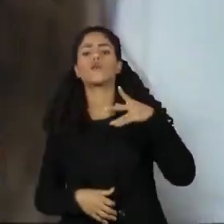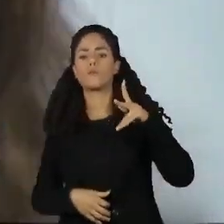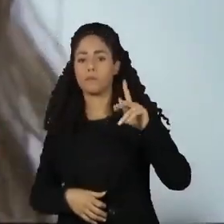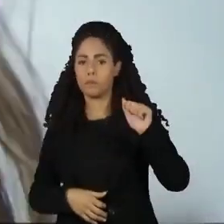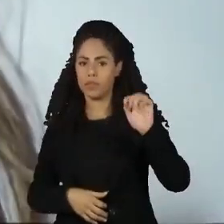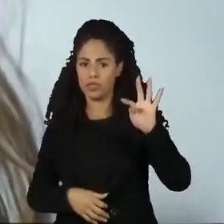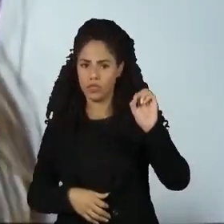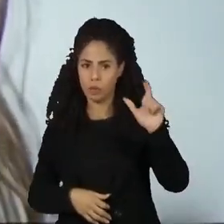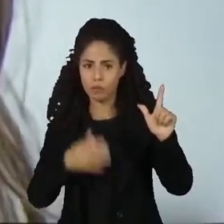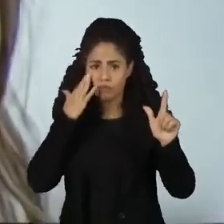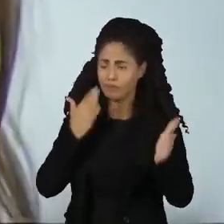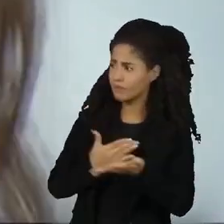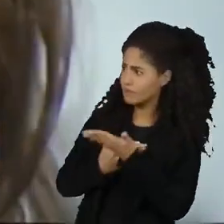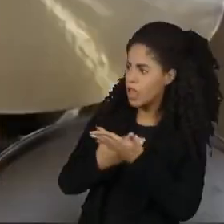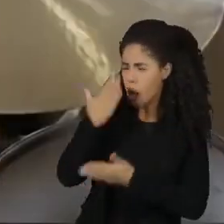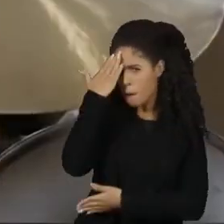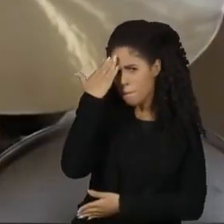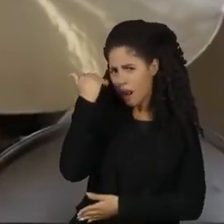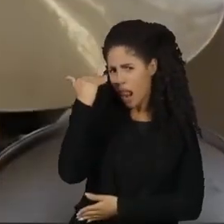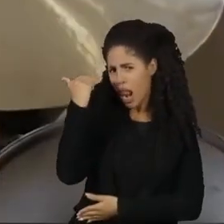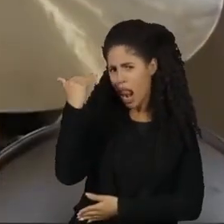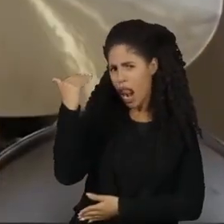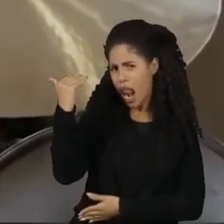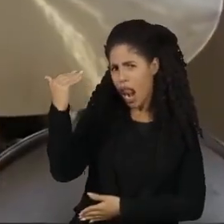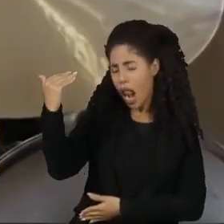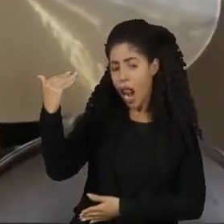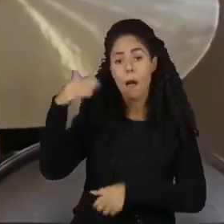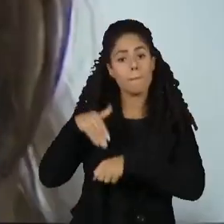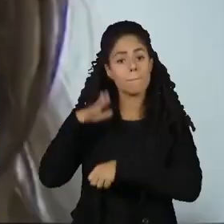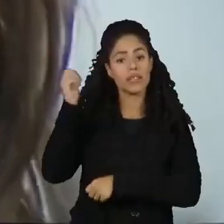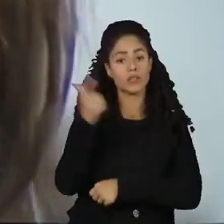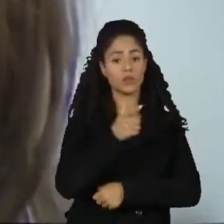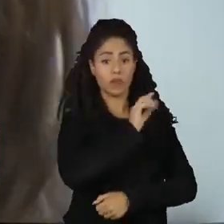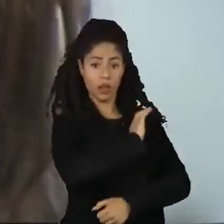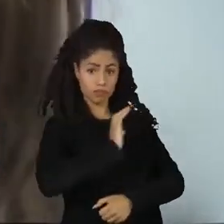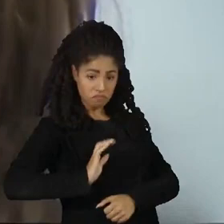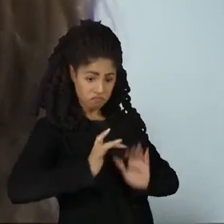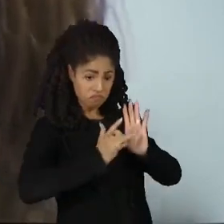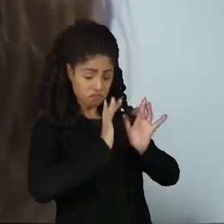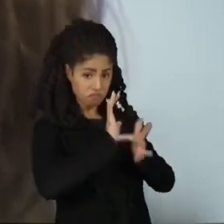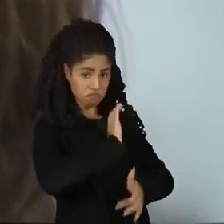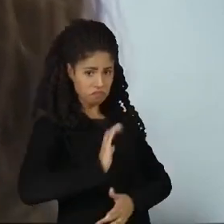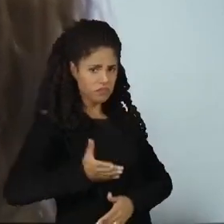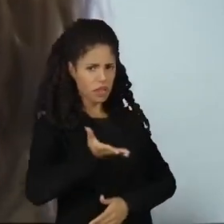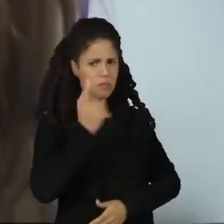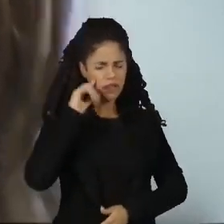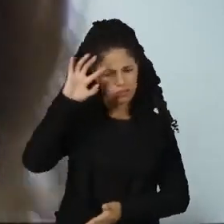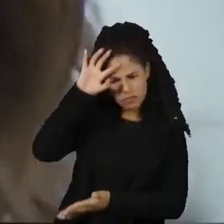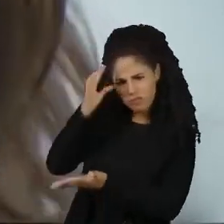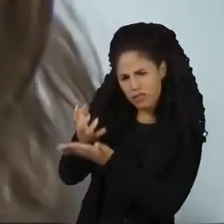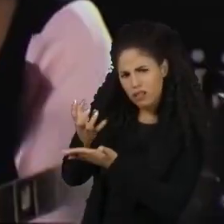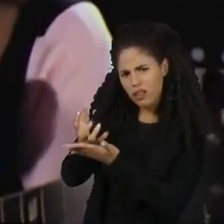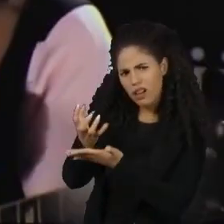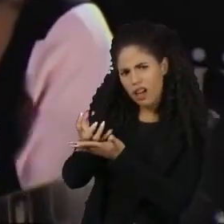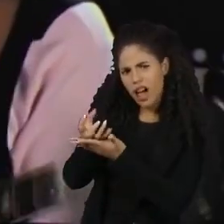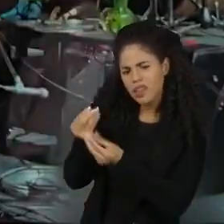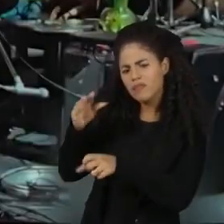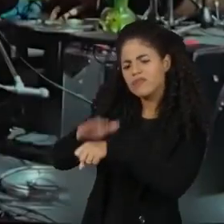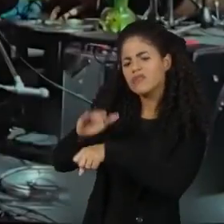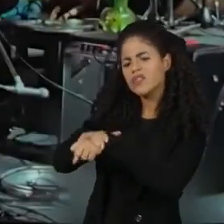60 diziam ser mais populares do que Cristo, a inteligência artificial fez um pequeno milagre.